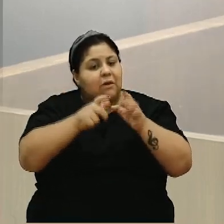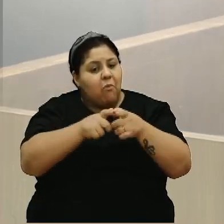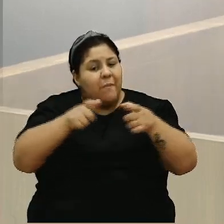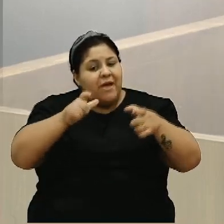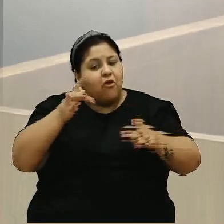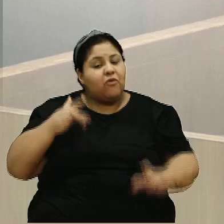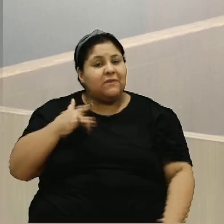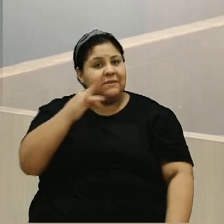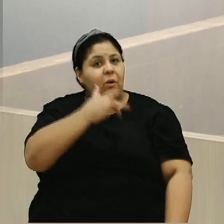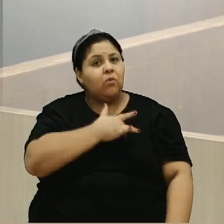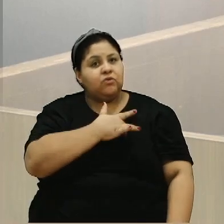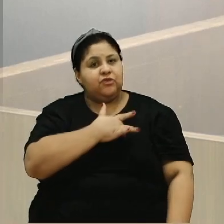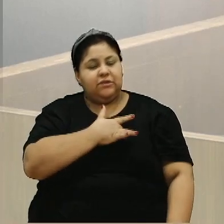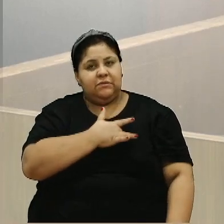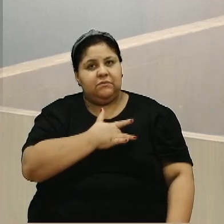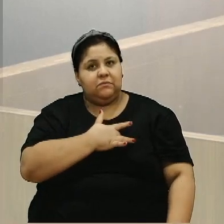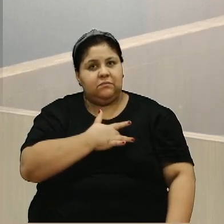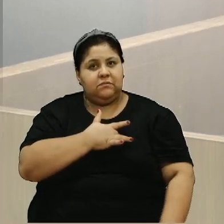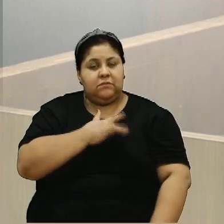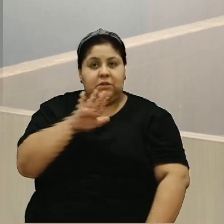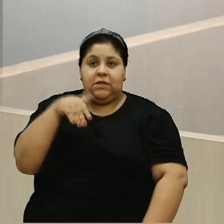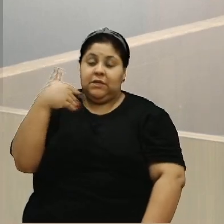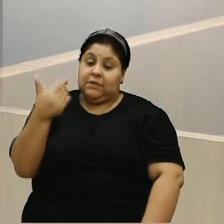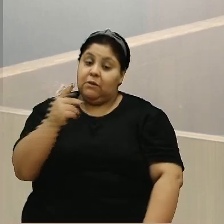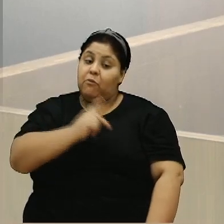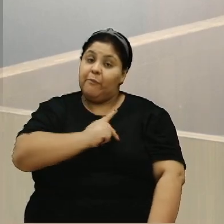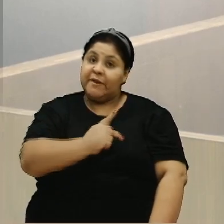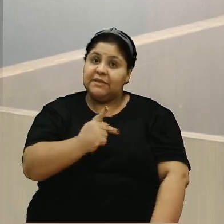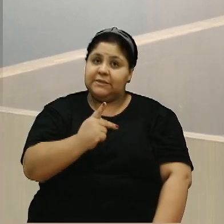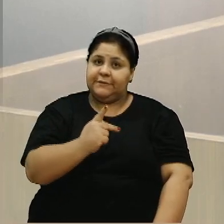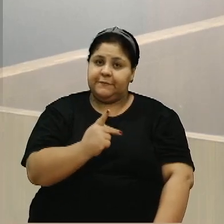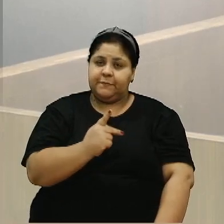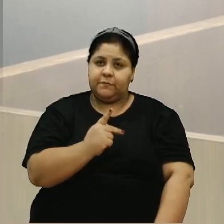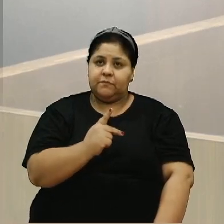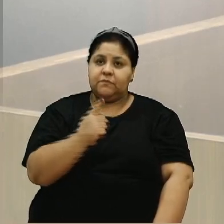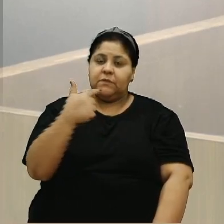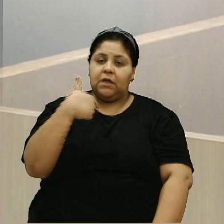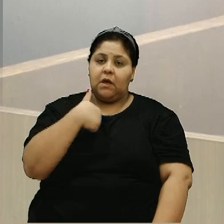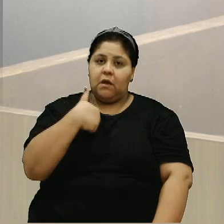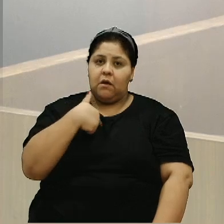a saúde. Então, nobre presidente, eu